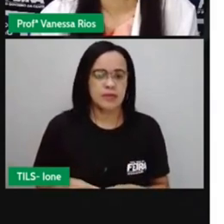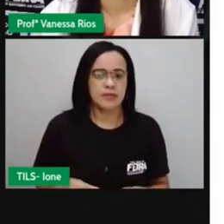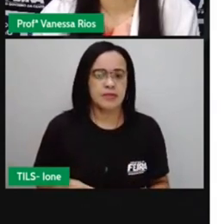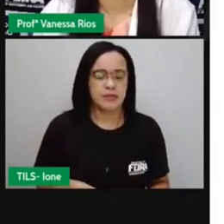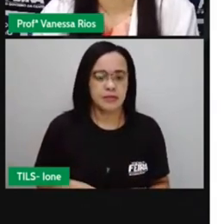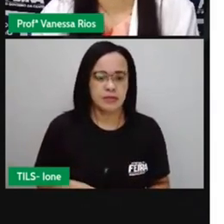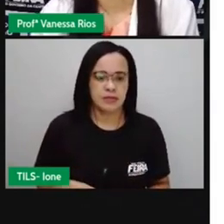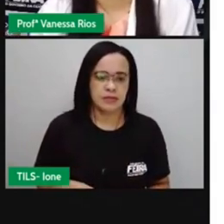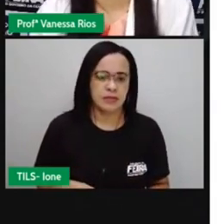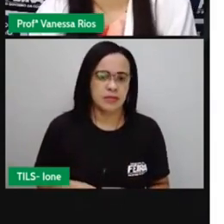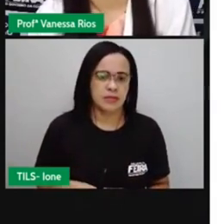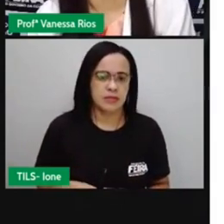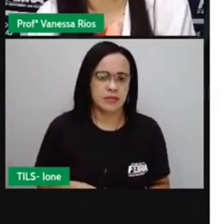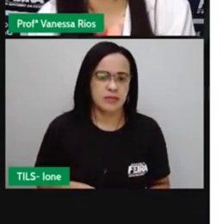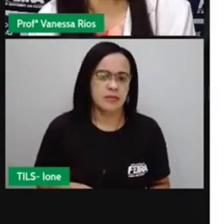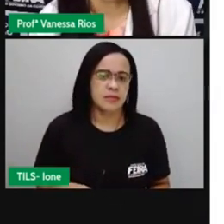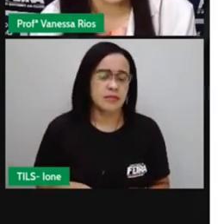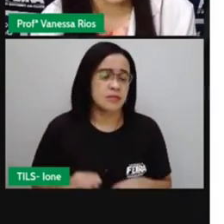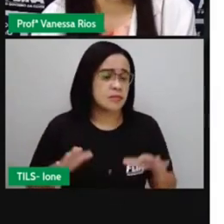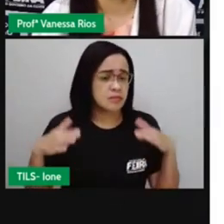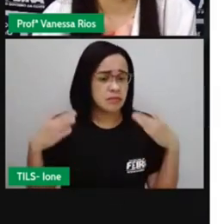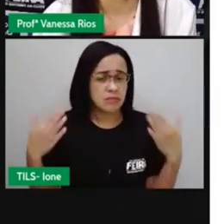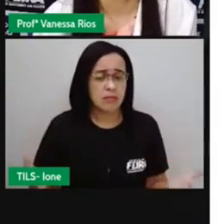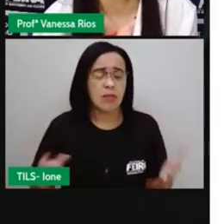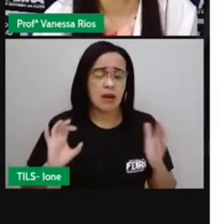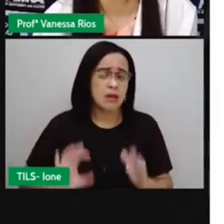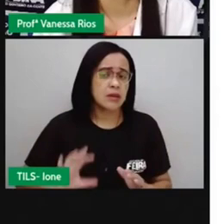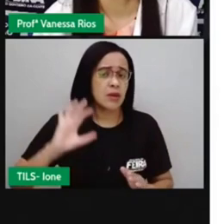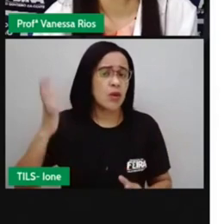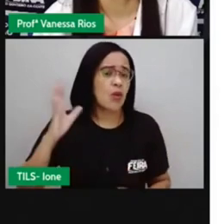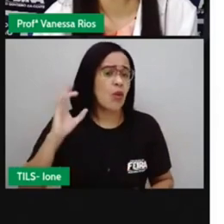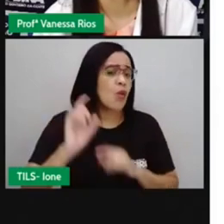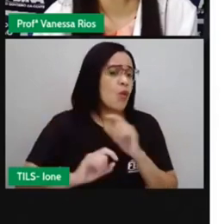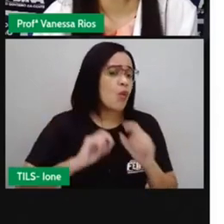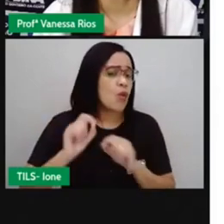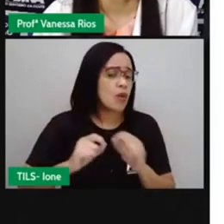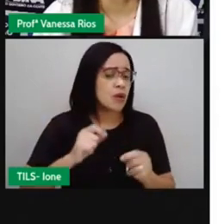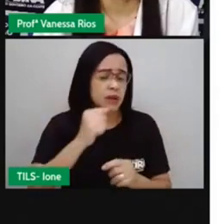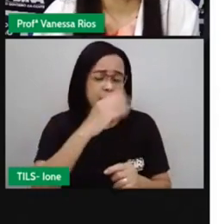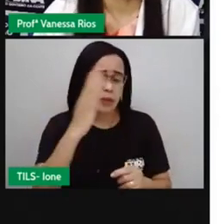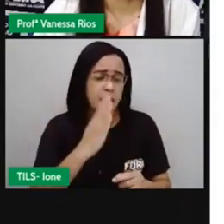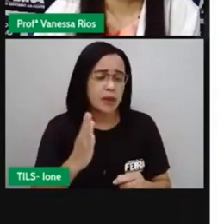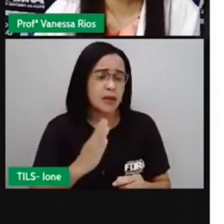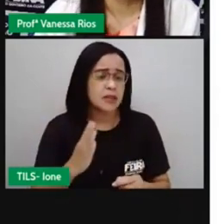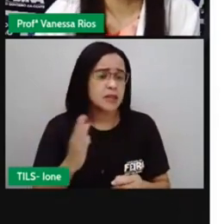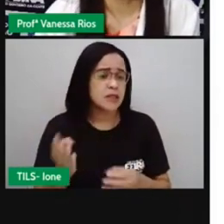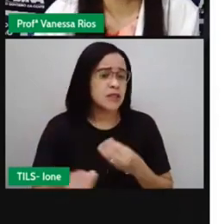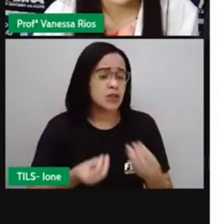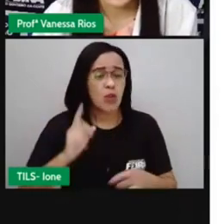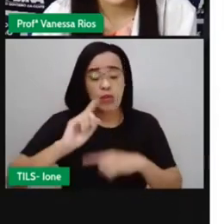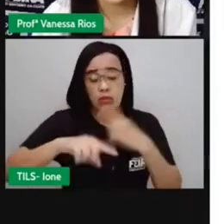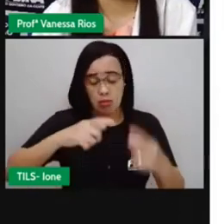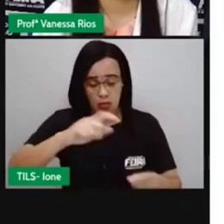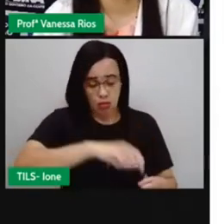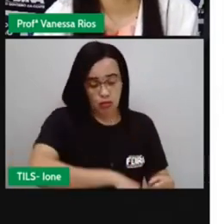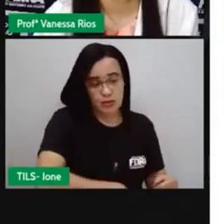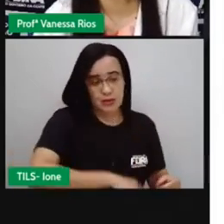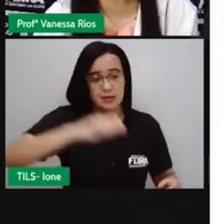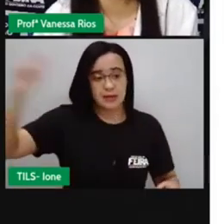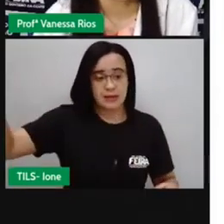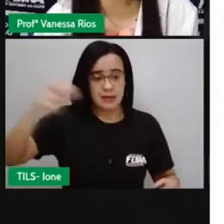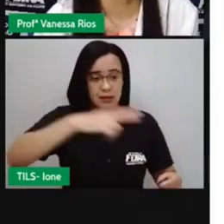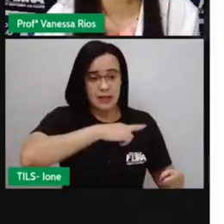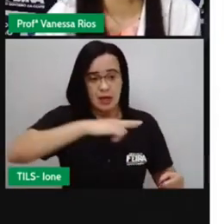E aí, o que aconteceu no país depois que foi proclamada a república? Muitas coisas foram mudadas, né,